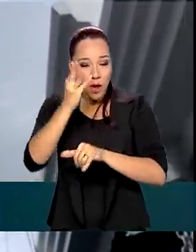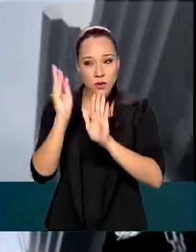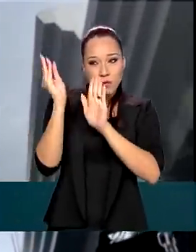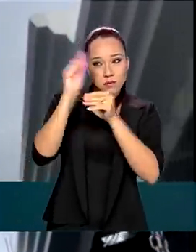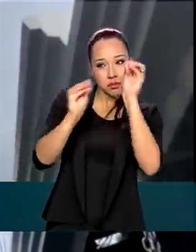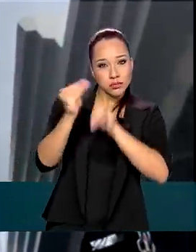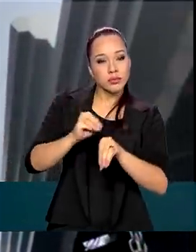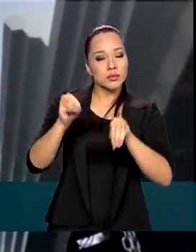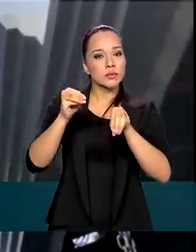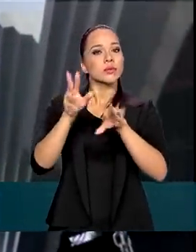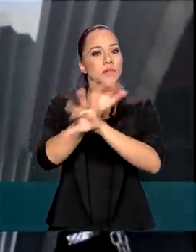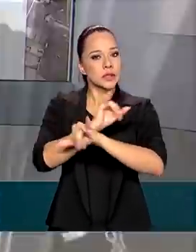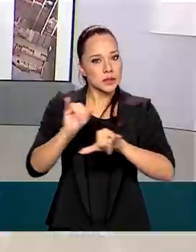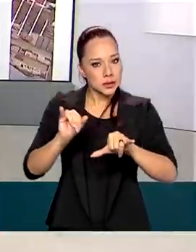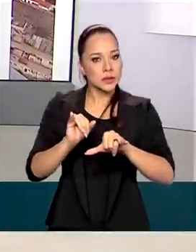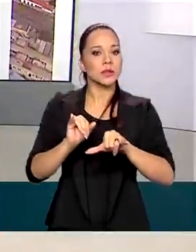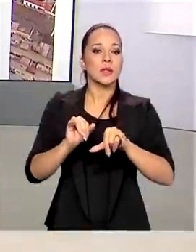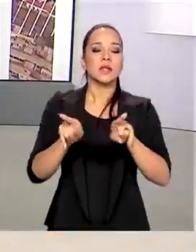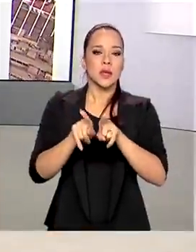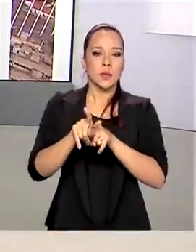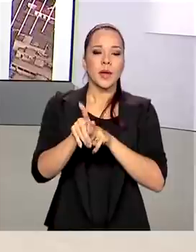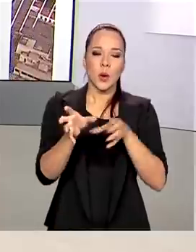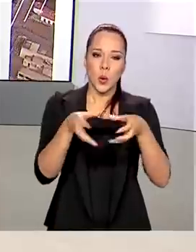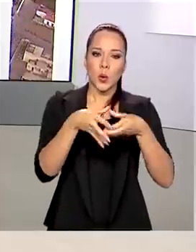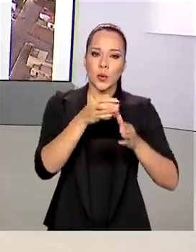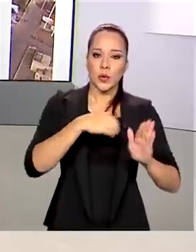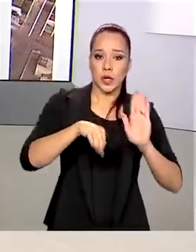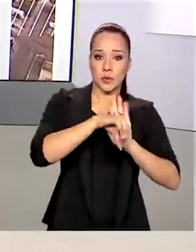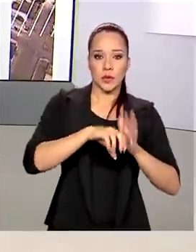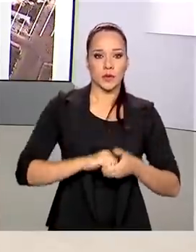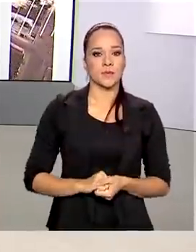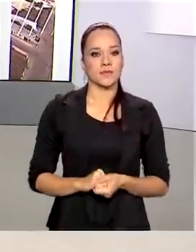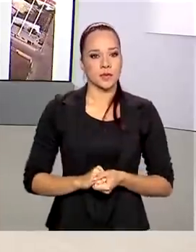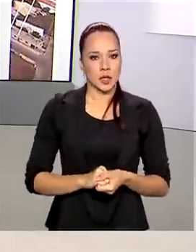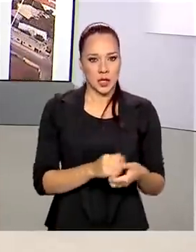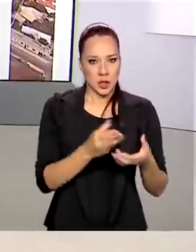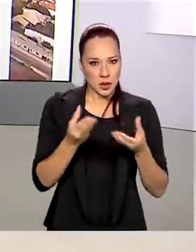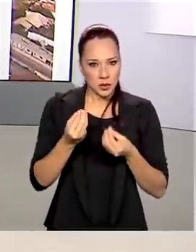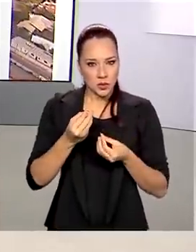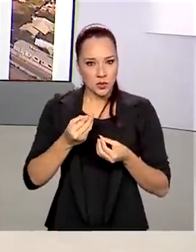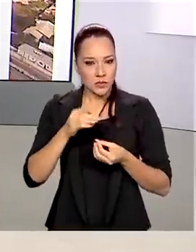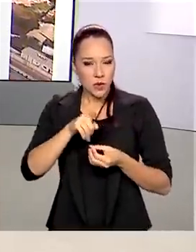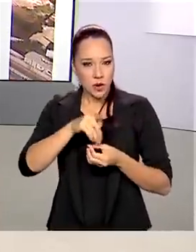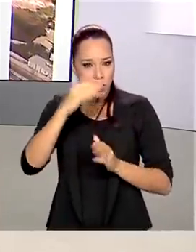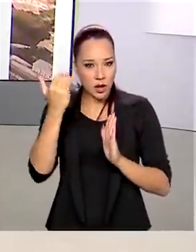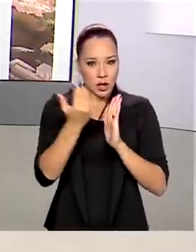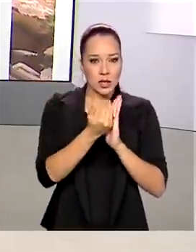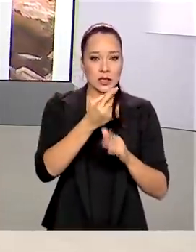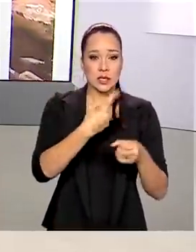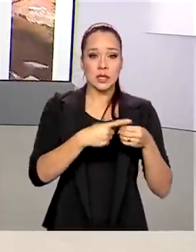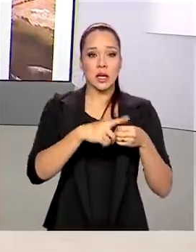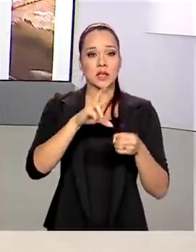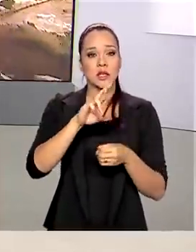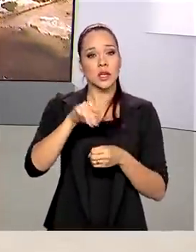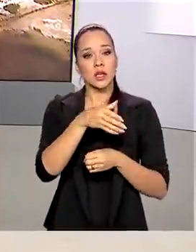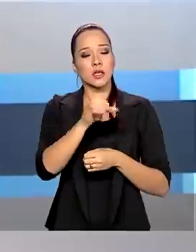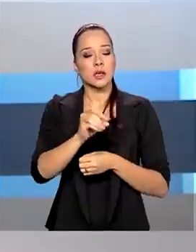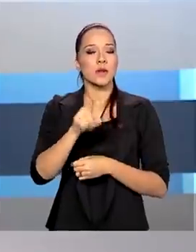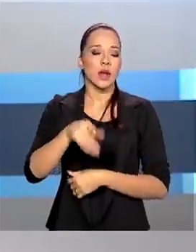em sistema de informação e organização criminosa. A maioria dos mandados foi cumprida na cidade de Redenção, no Pará.